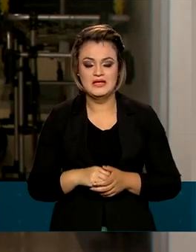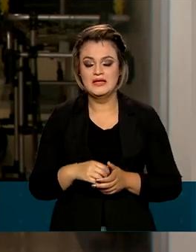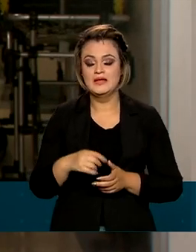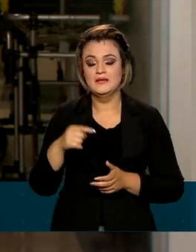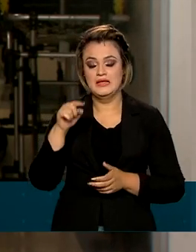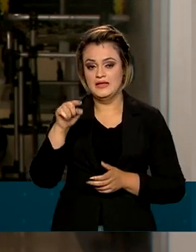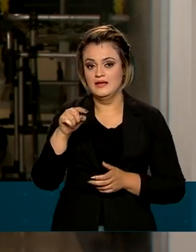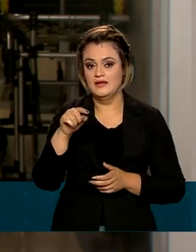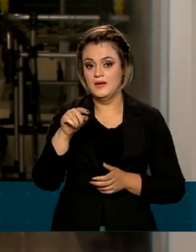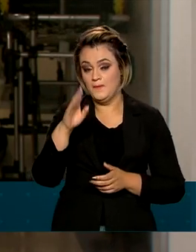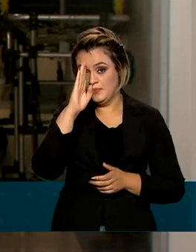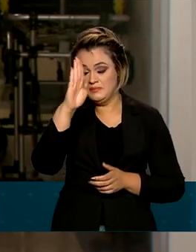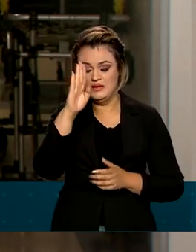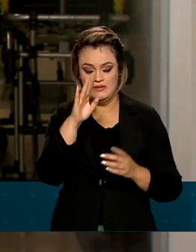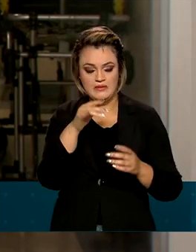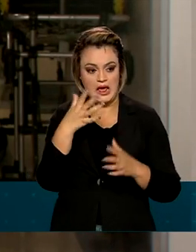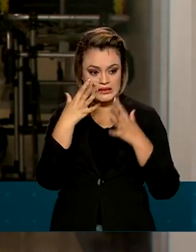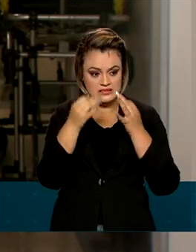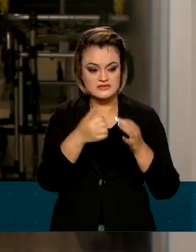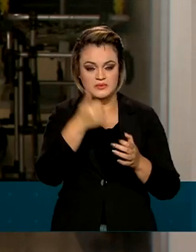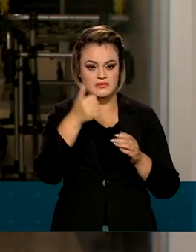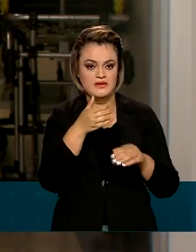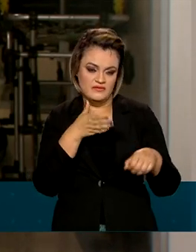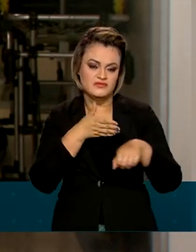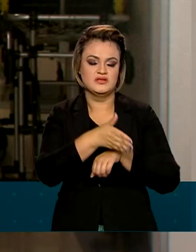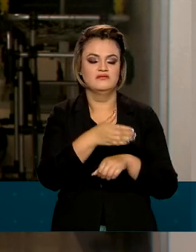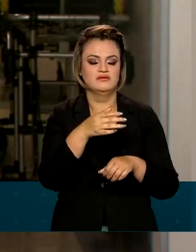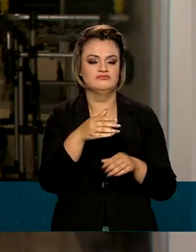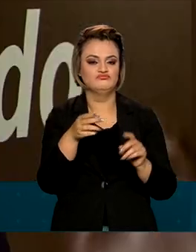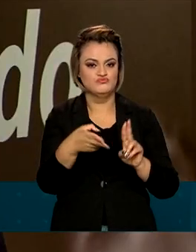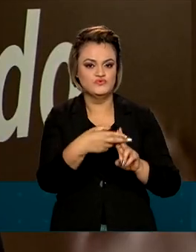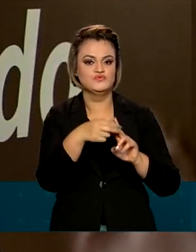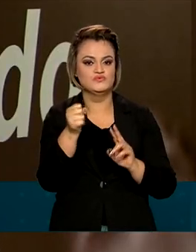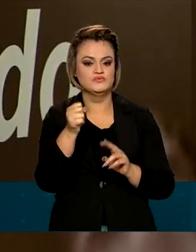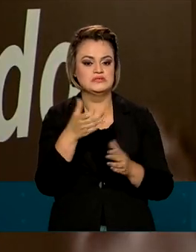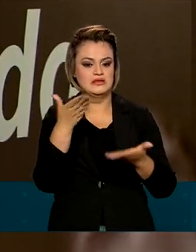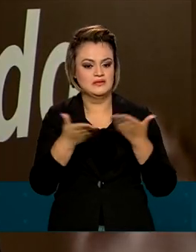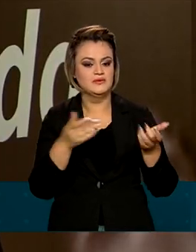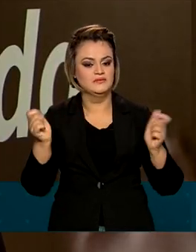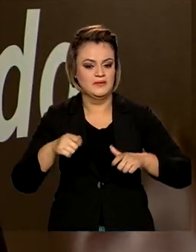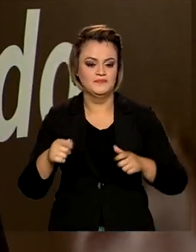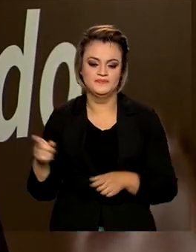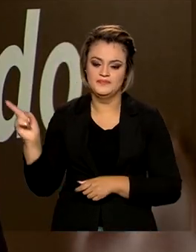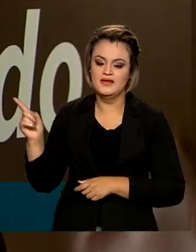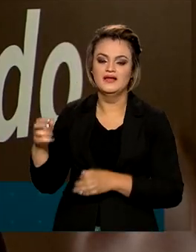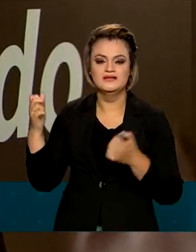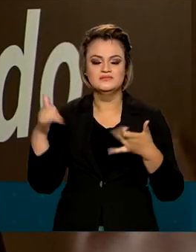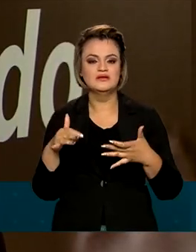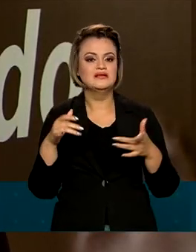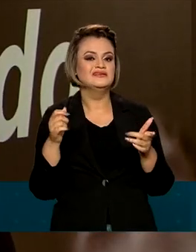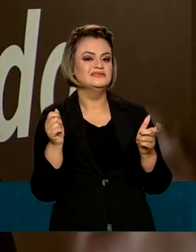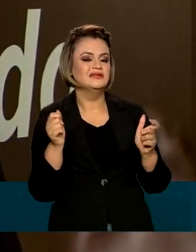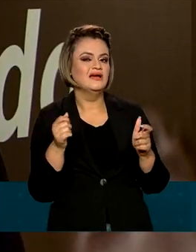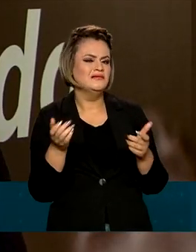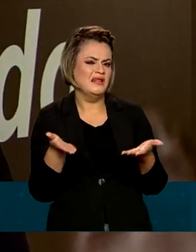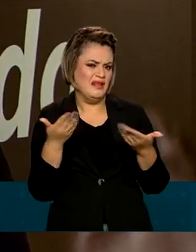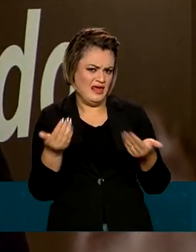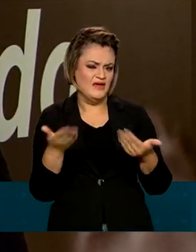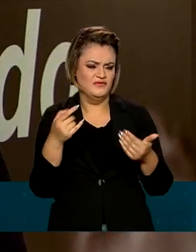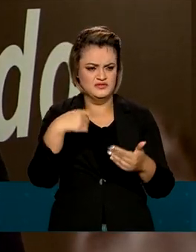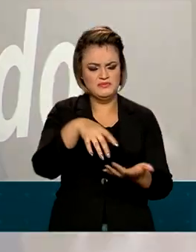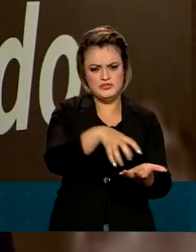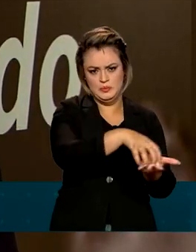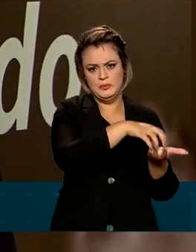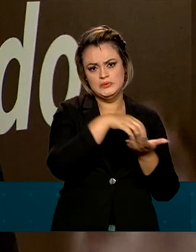considerada a porta de entrada no Sistema Único de Saúde. Ela é feita em casos mais leves, em postos de saúde, nas unidades